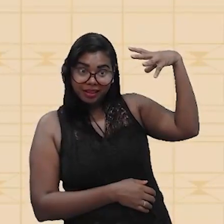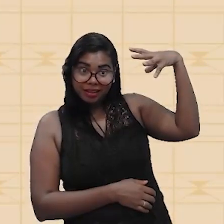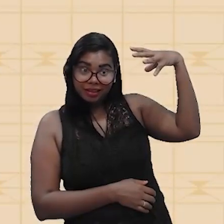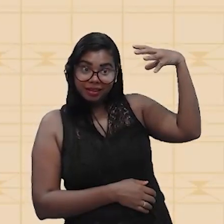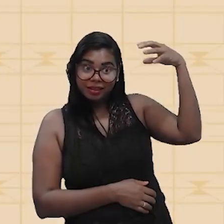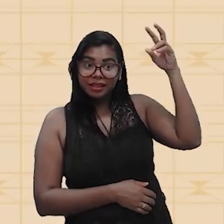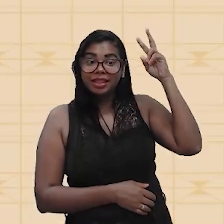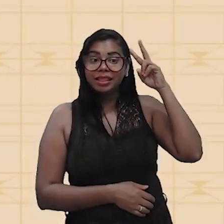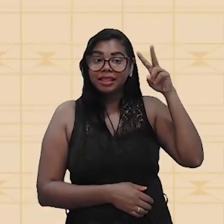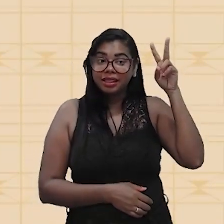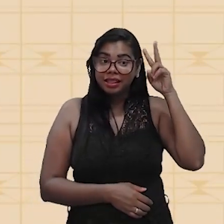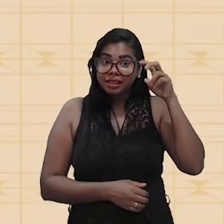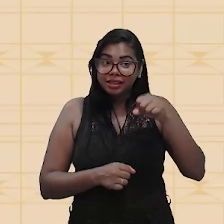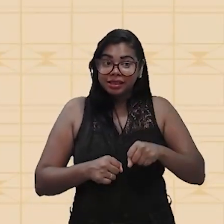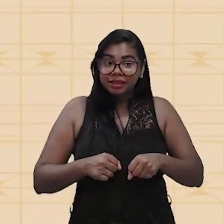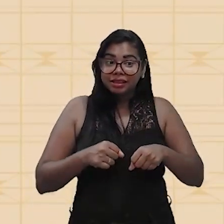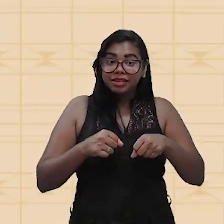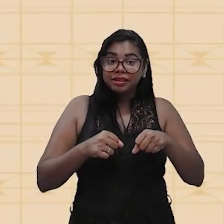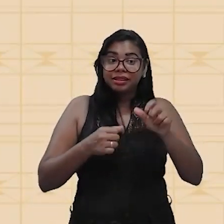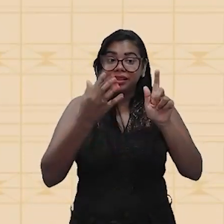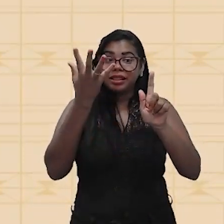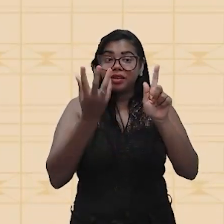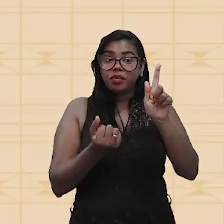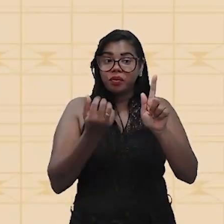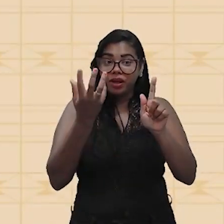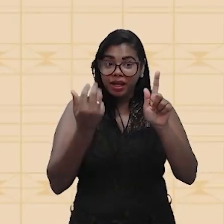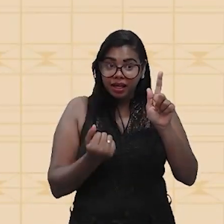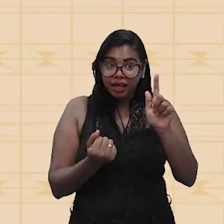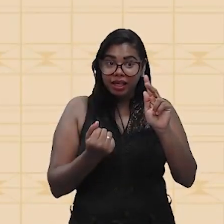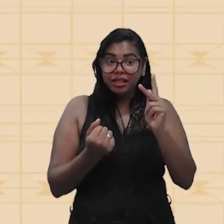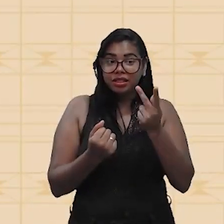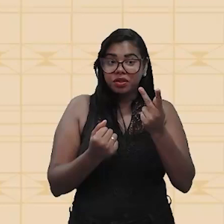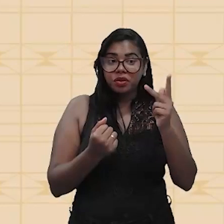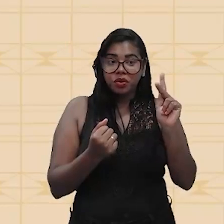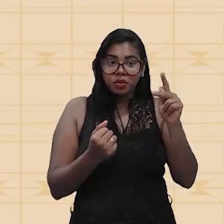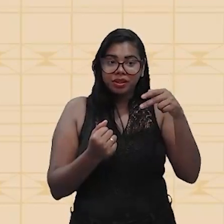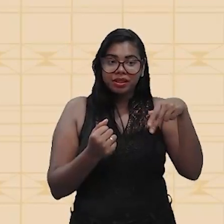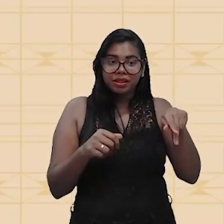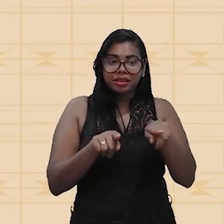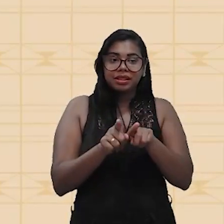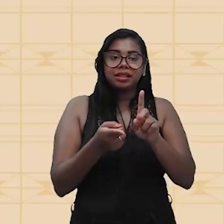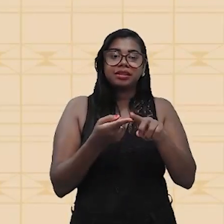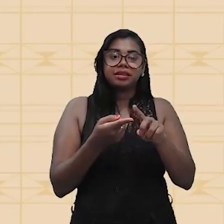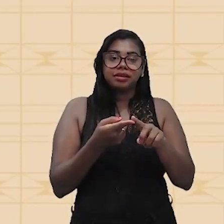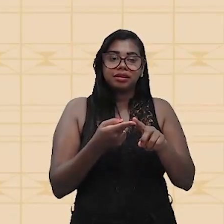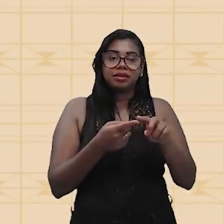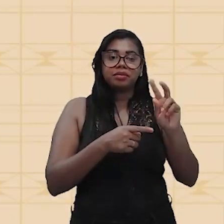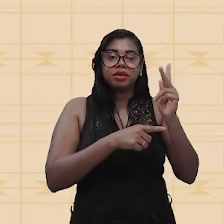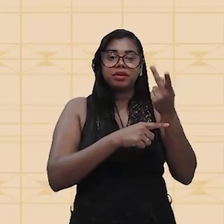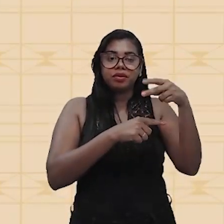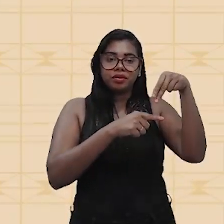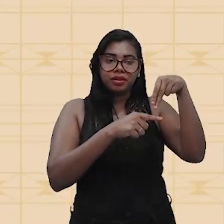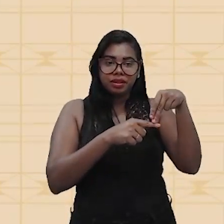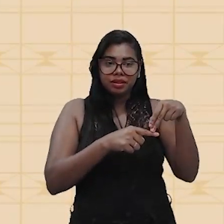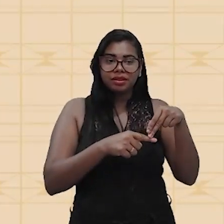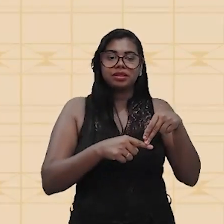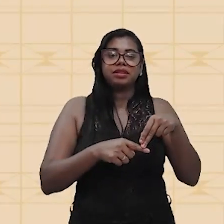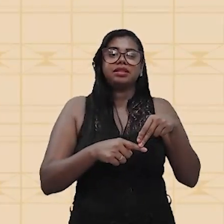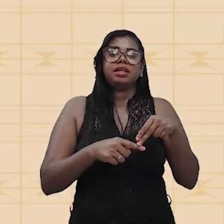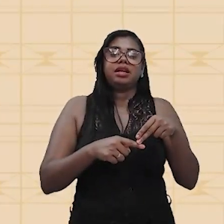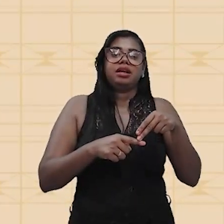existe um gás ionizado, e esses elétrons movimentando-se nesse gás é que vão gerar o processo da